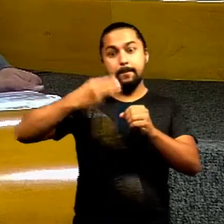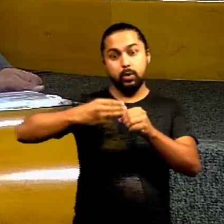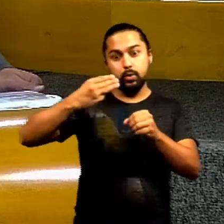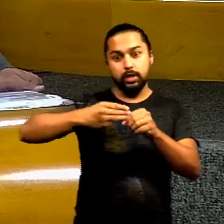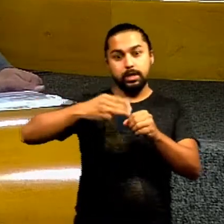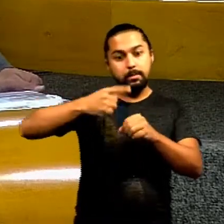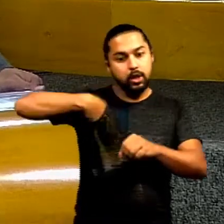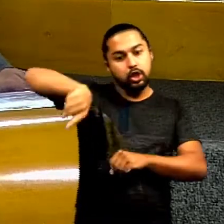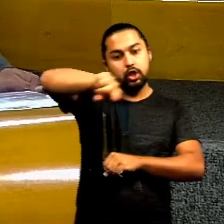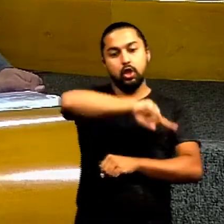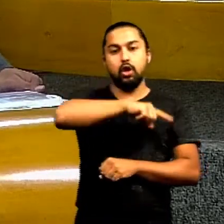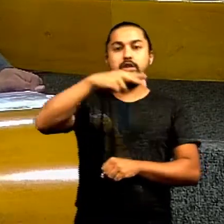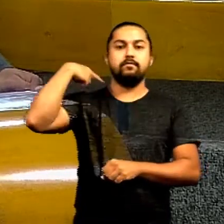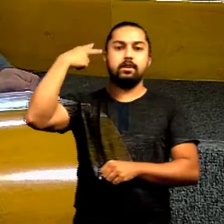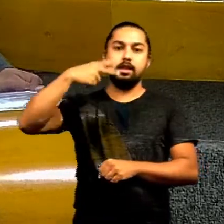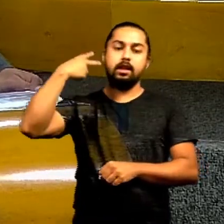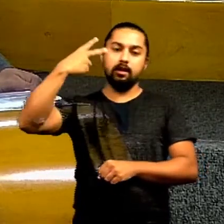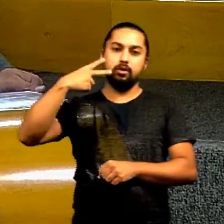nós os vereadores